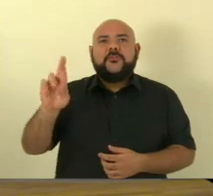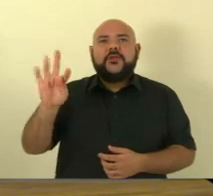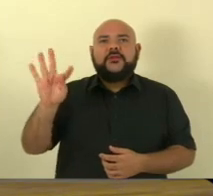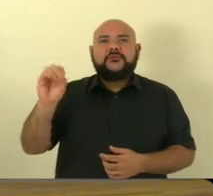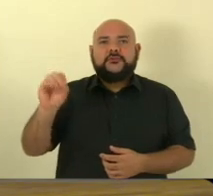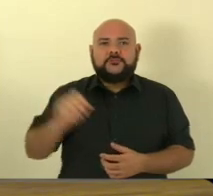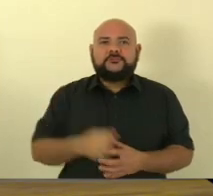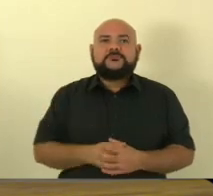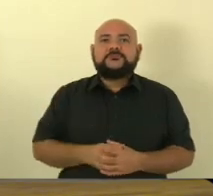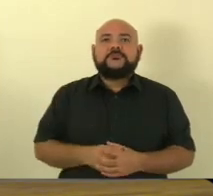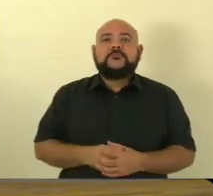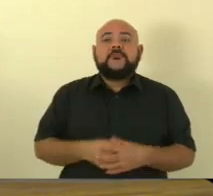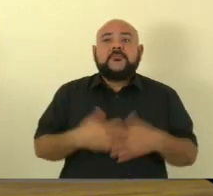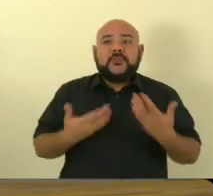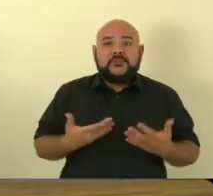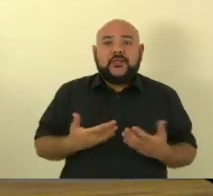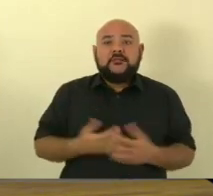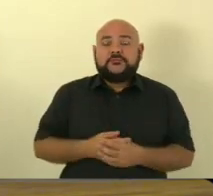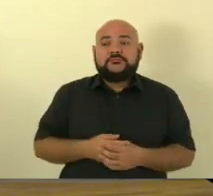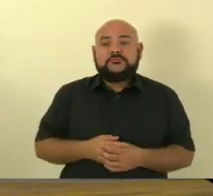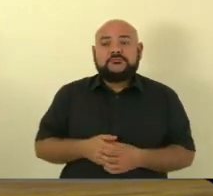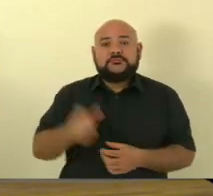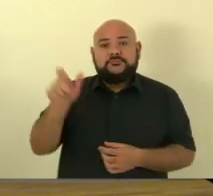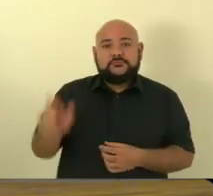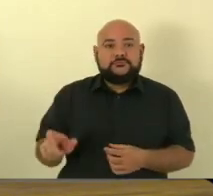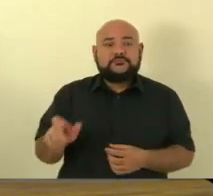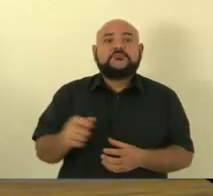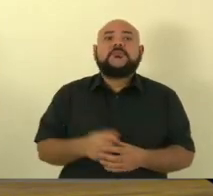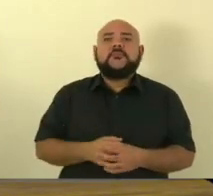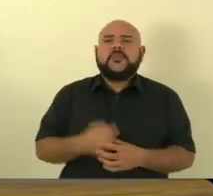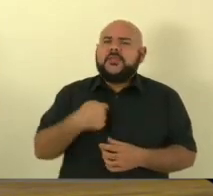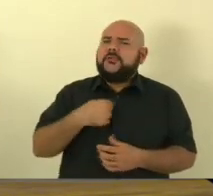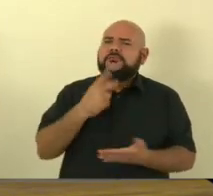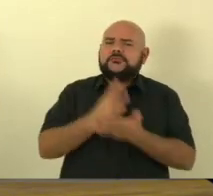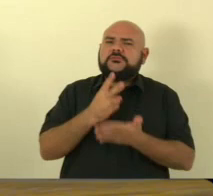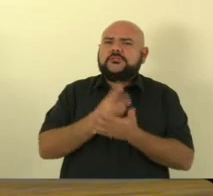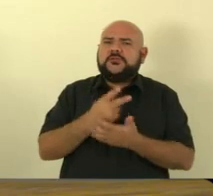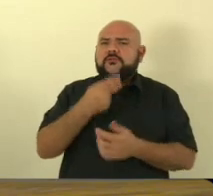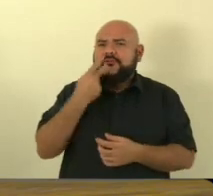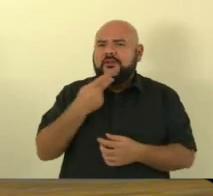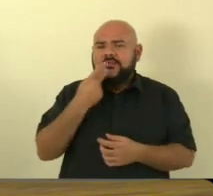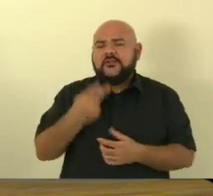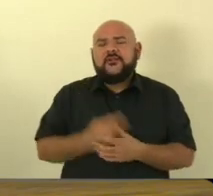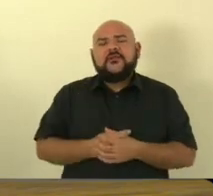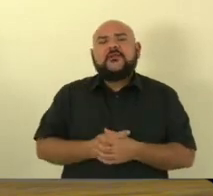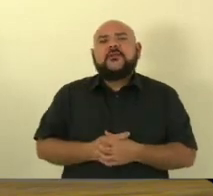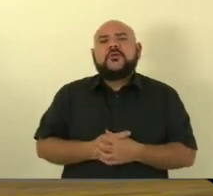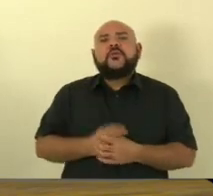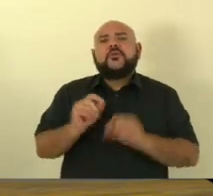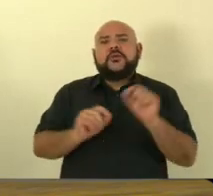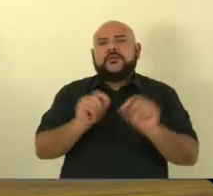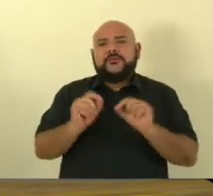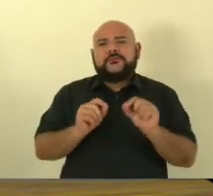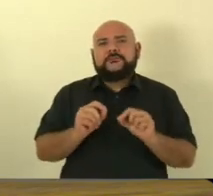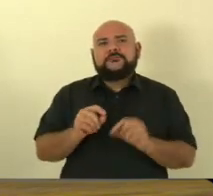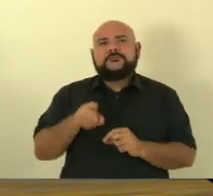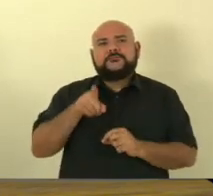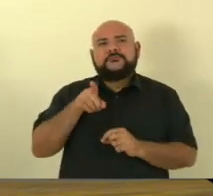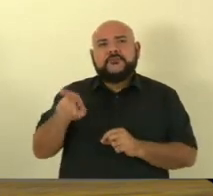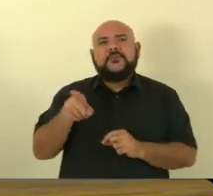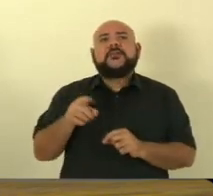E eu sempre disse que o presidente do Banco Central, Roberto Campos Neto, ele atuou de forma